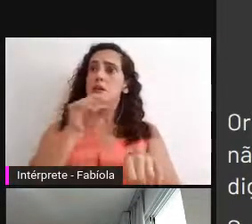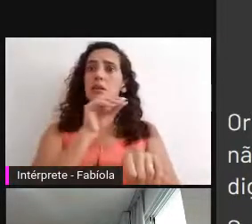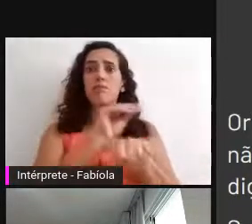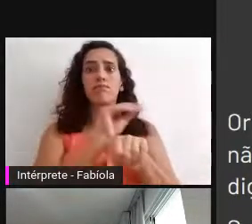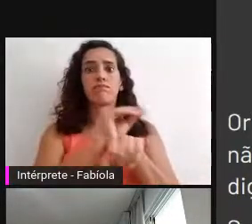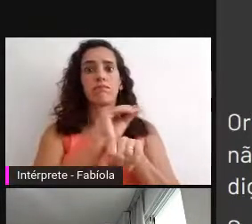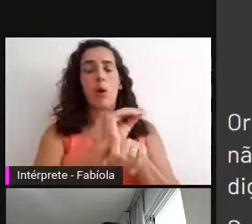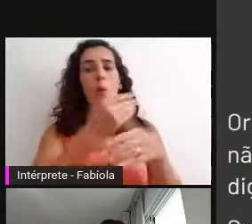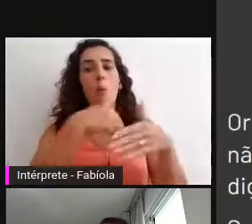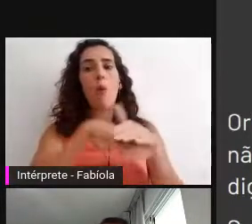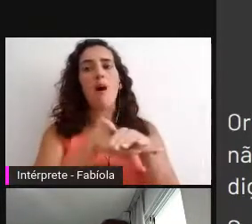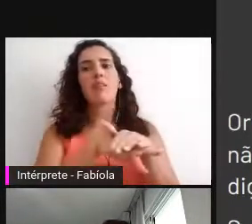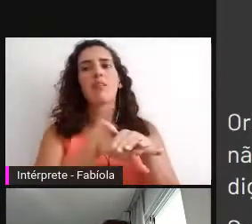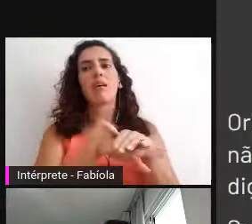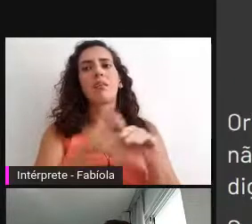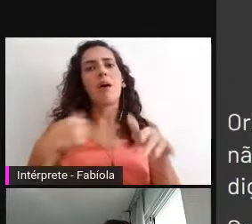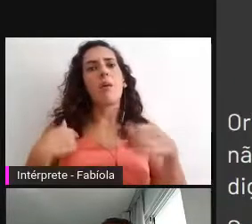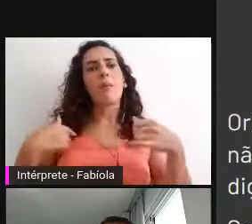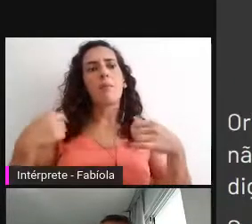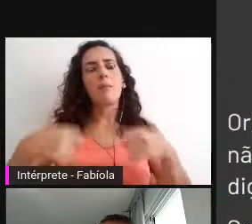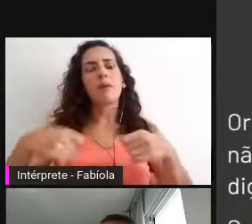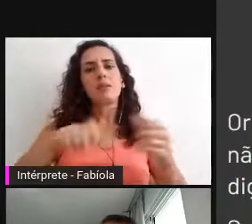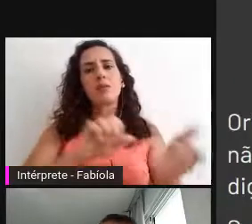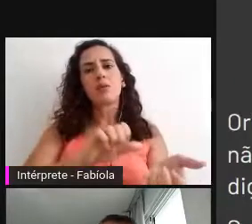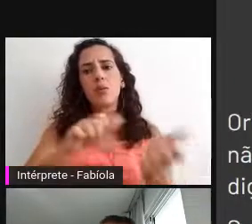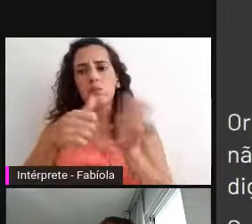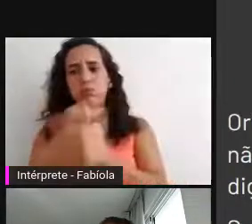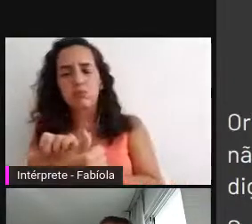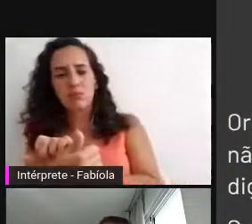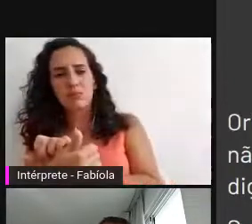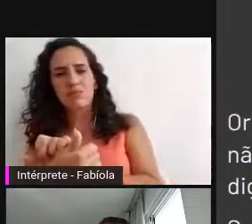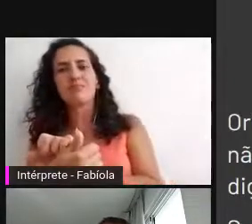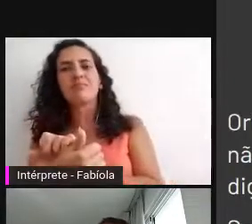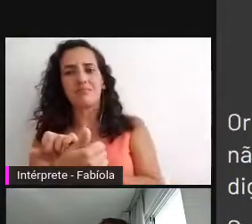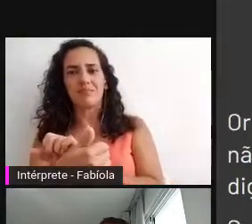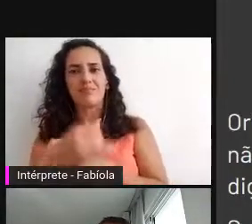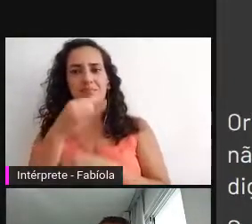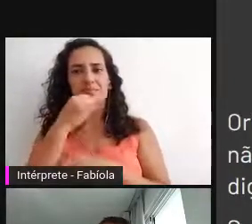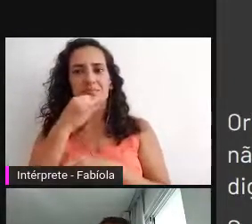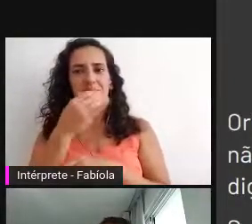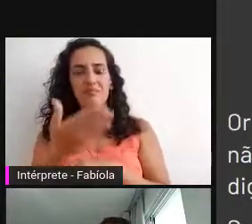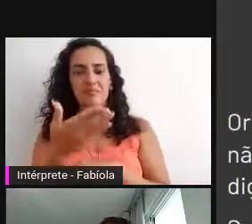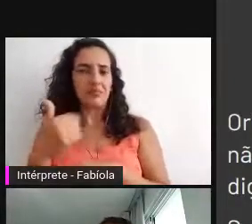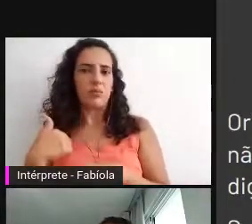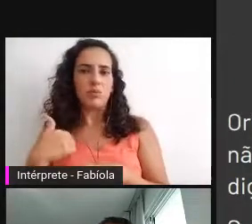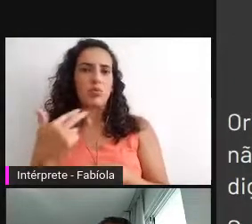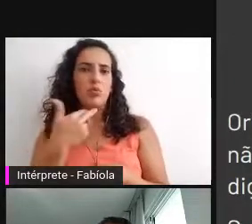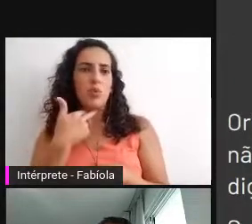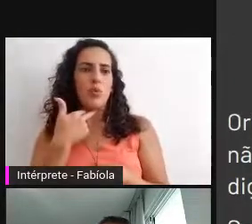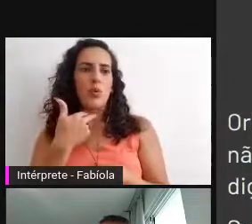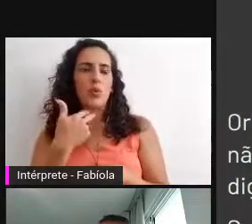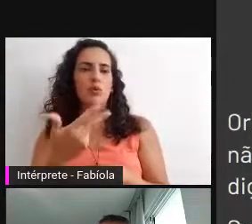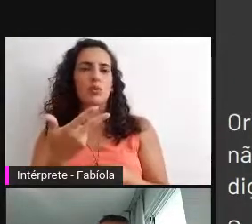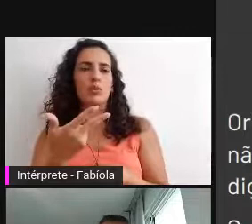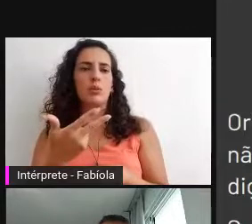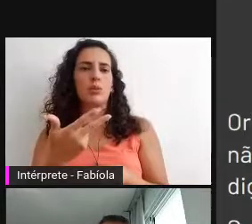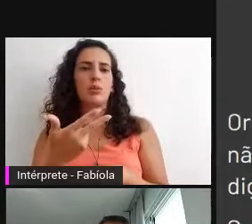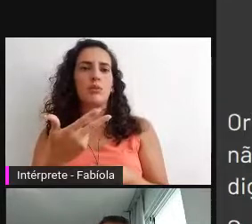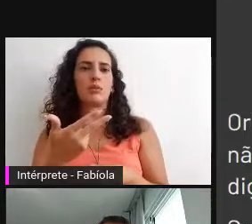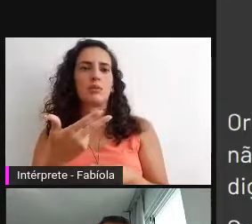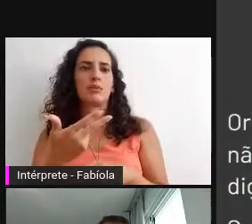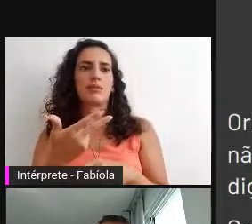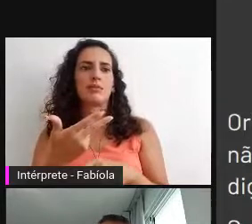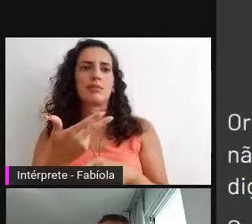conversão próximo ao fato, próximo ao momento. Eu não posso me afastar, porque